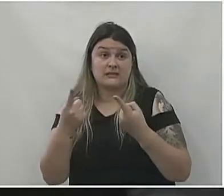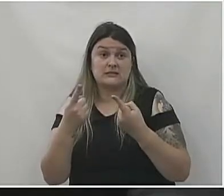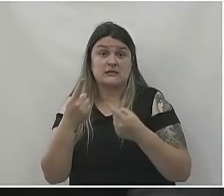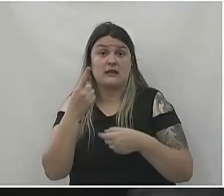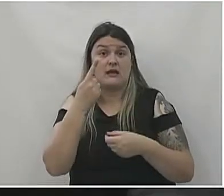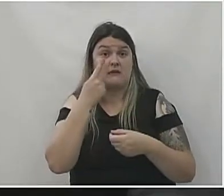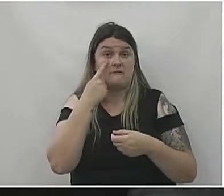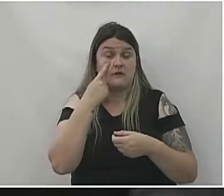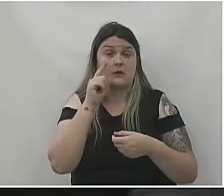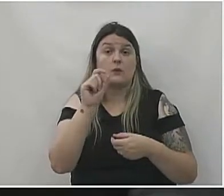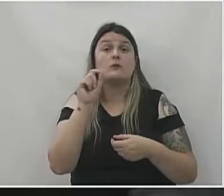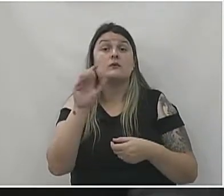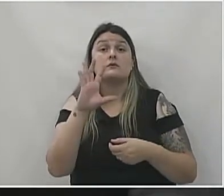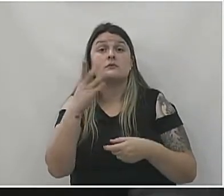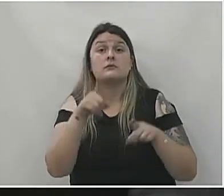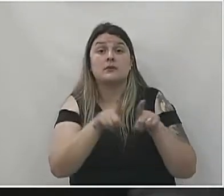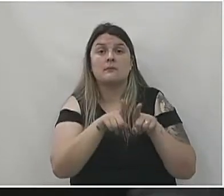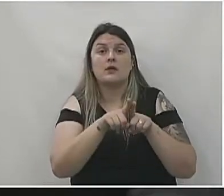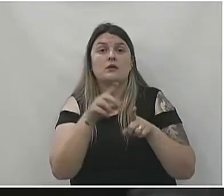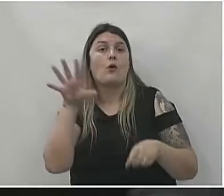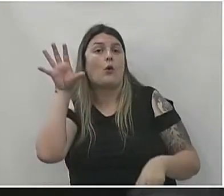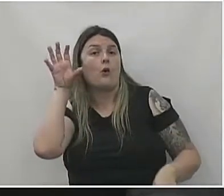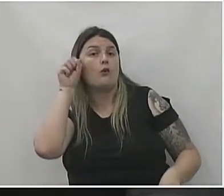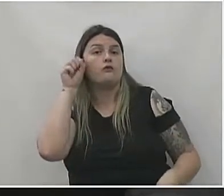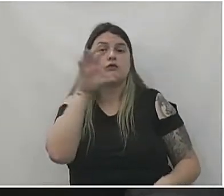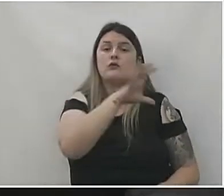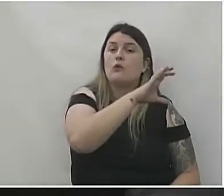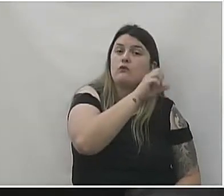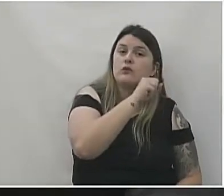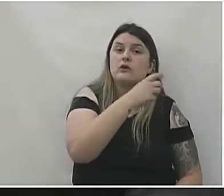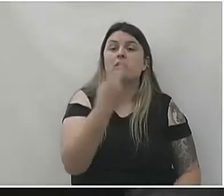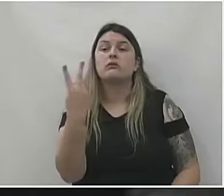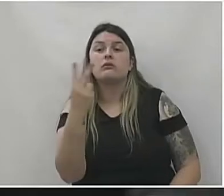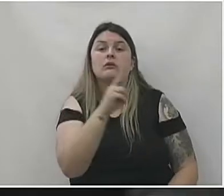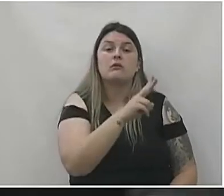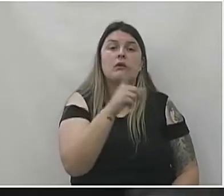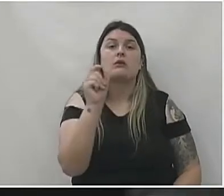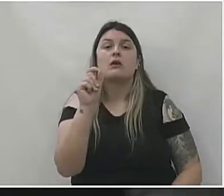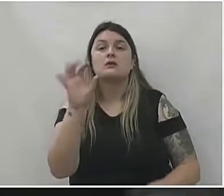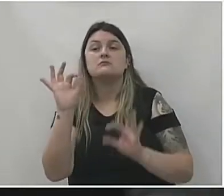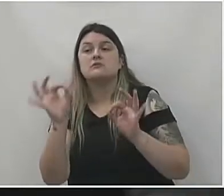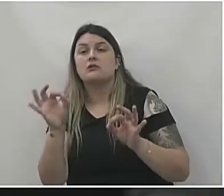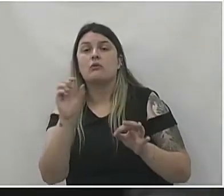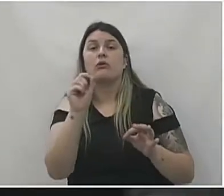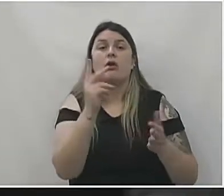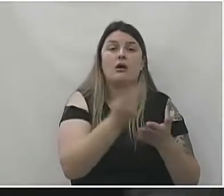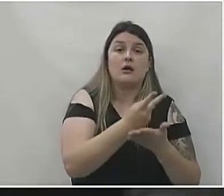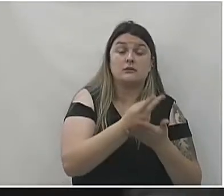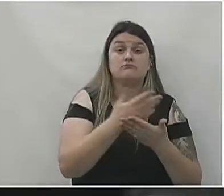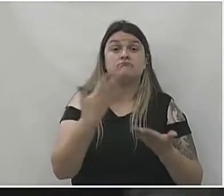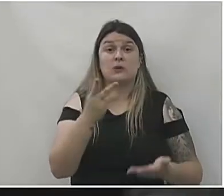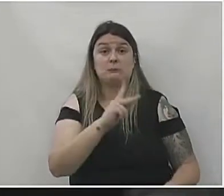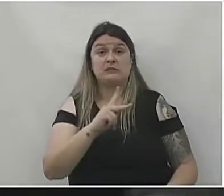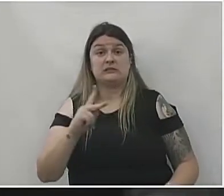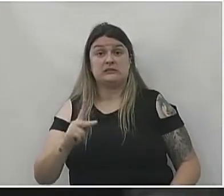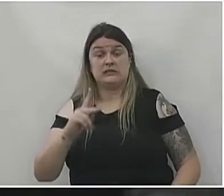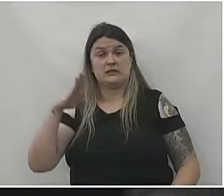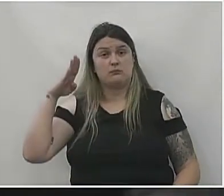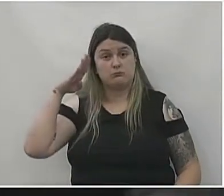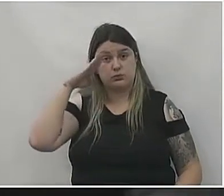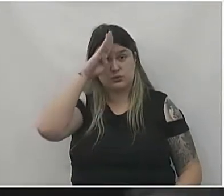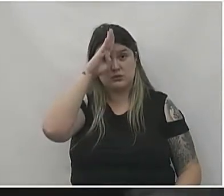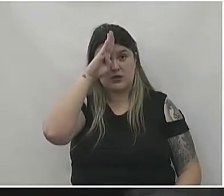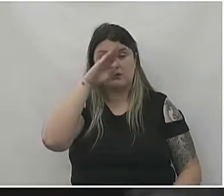levar em consideração isso também, né, ouvir os dois lados ali e ver quem está certo ou errado. Até o próprio presidente, né, Jair Bolsonaro,